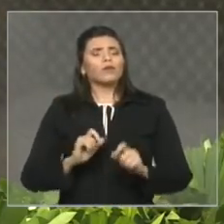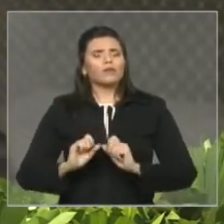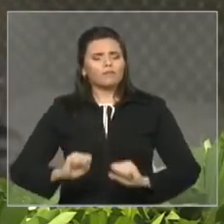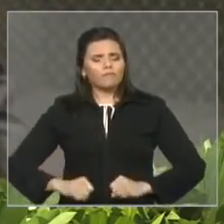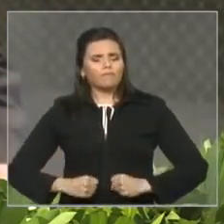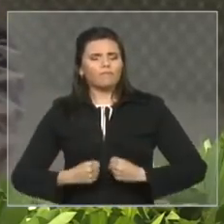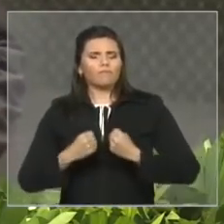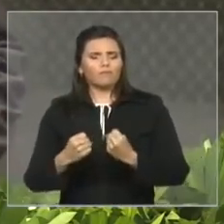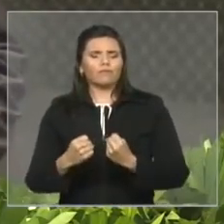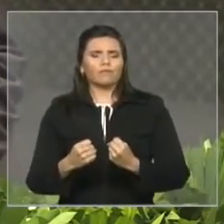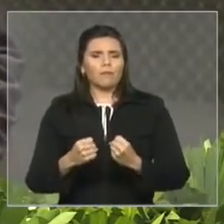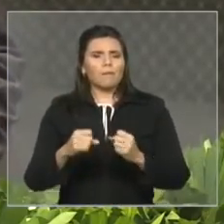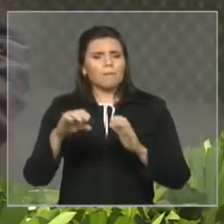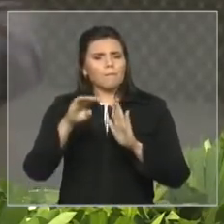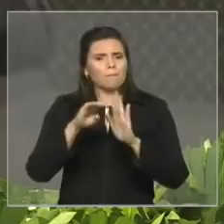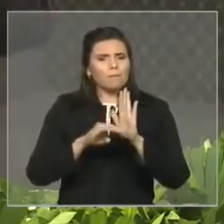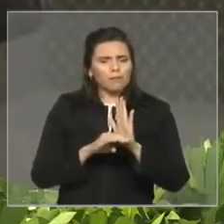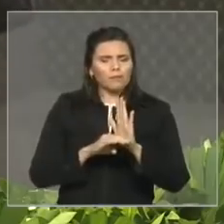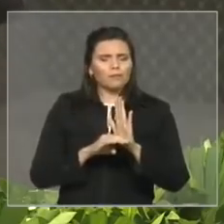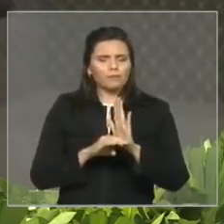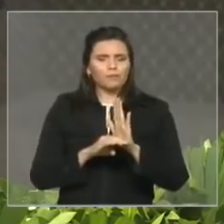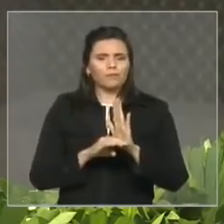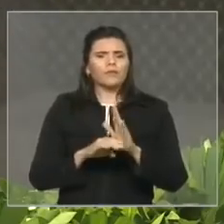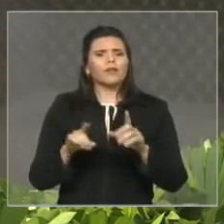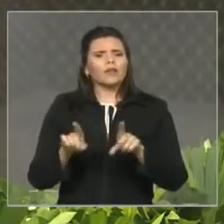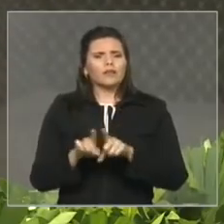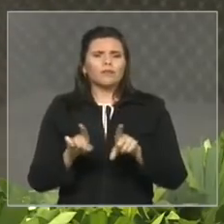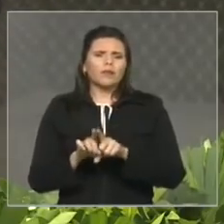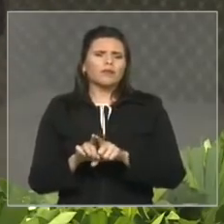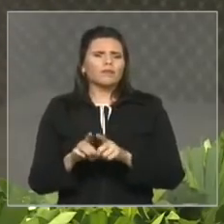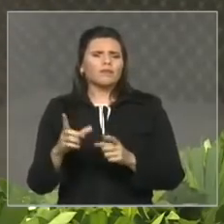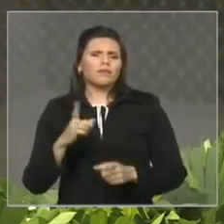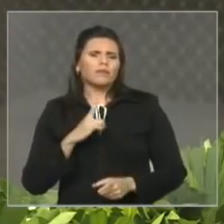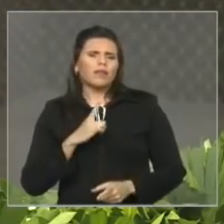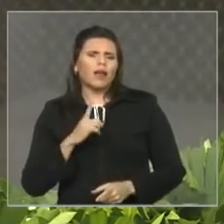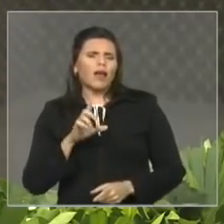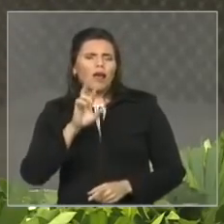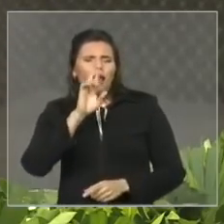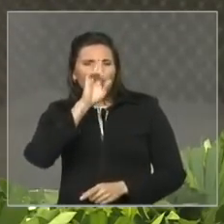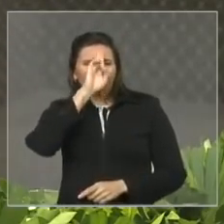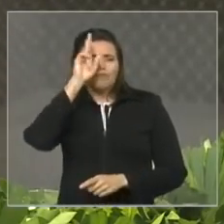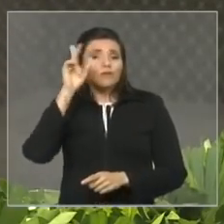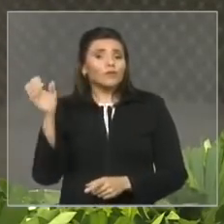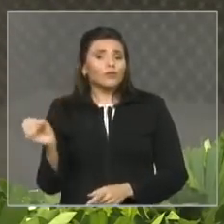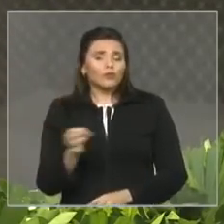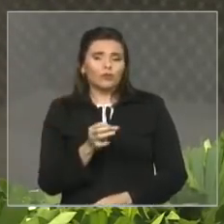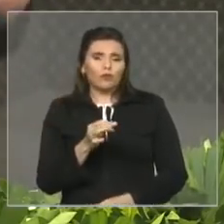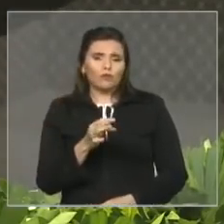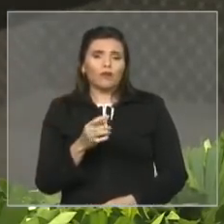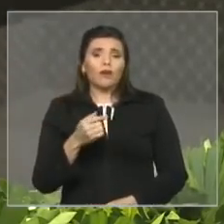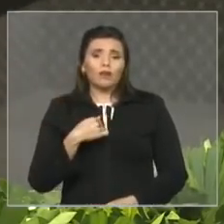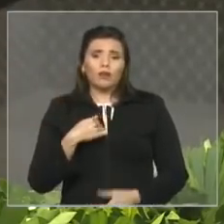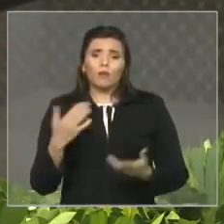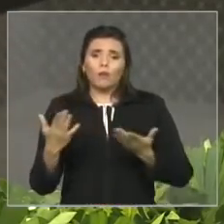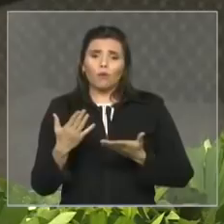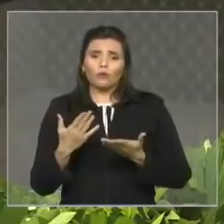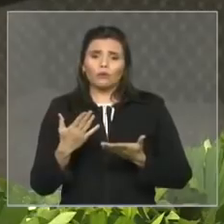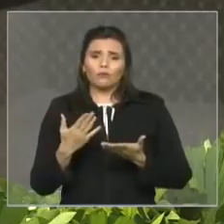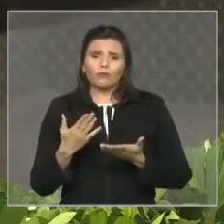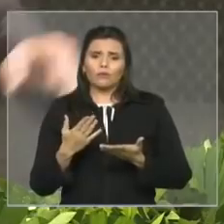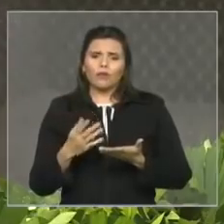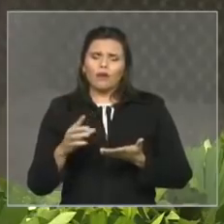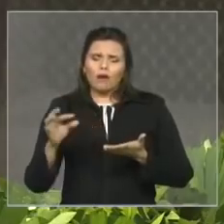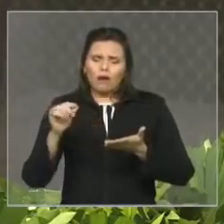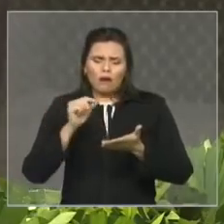novas ideias neste acervo nesse conjunto que assinei hoje temos vários programas que